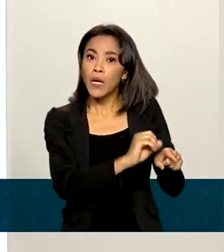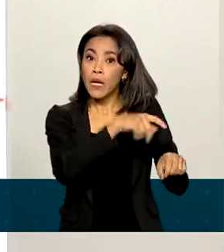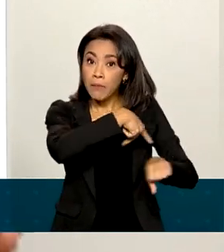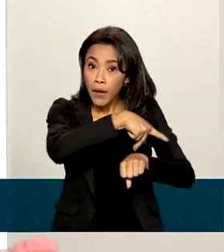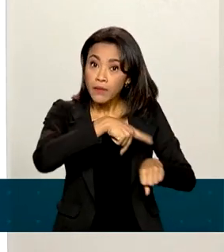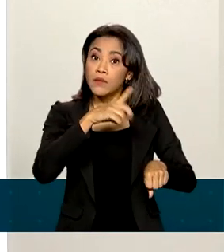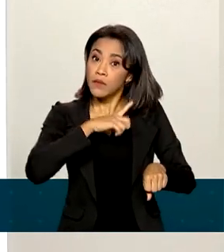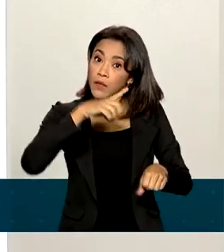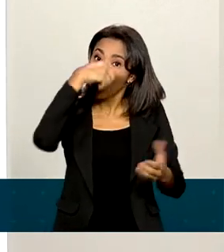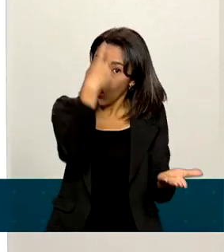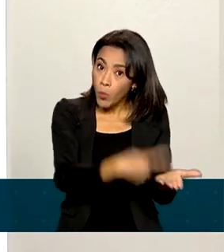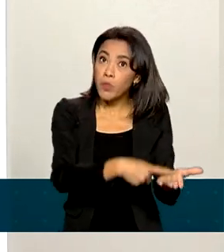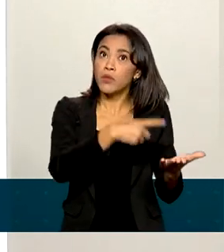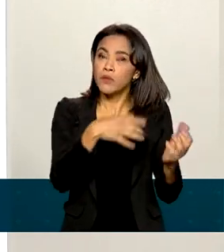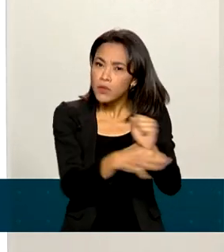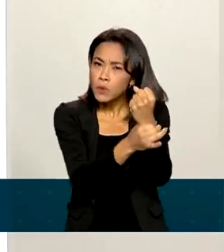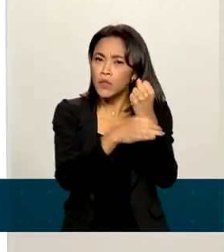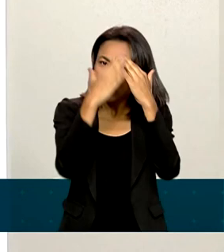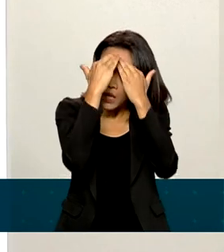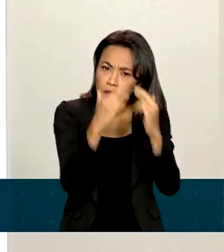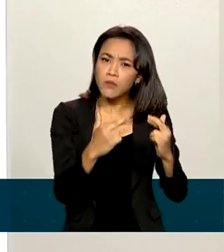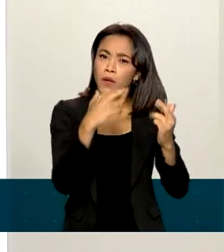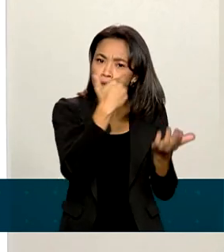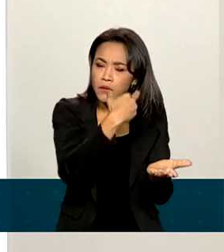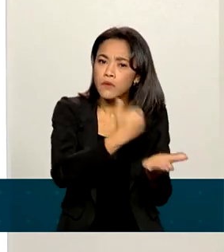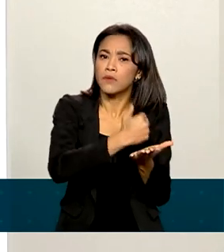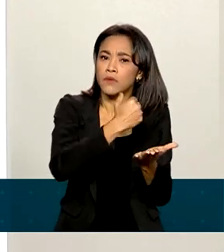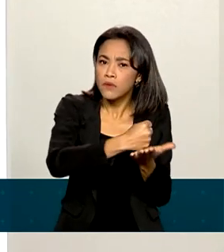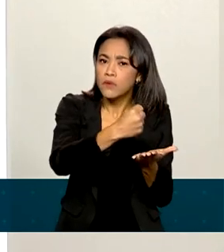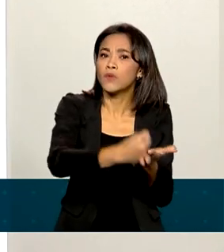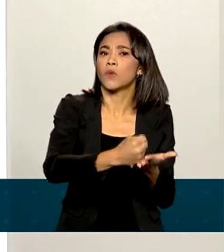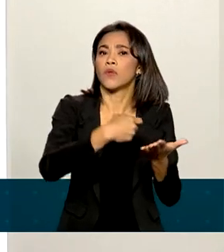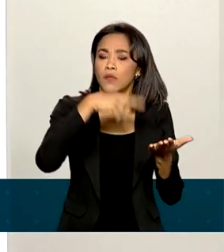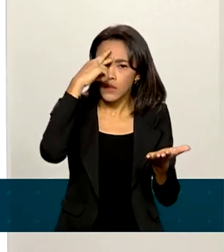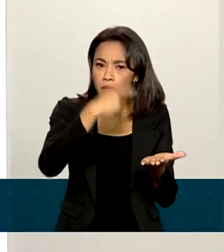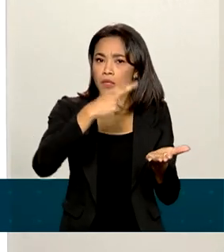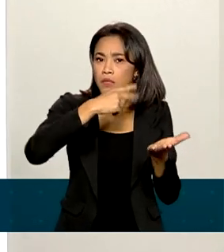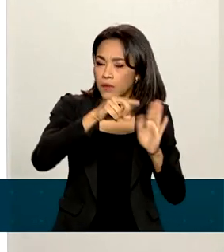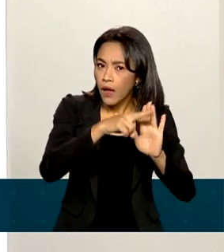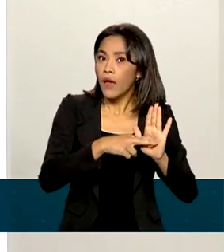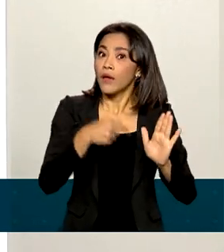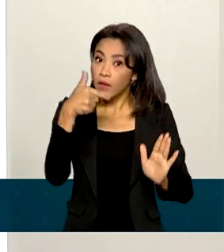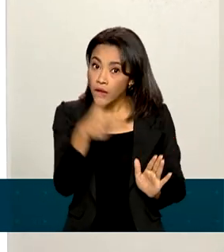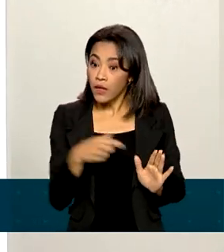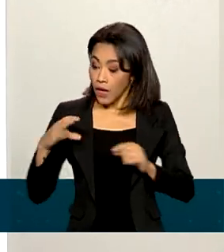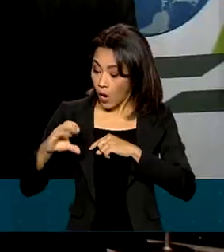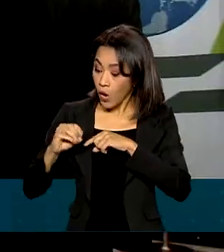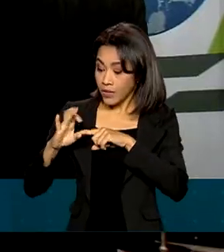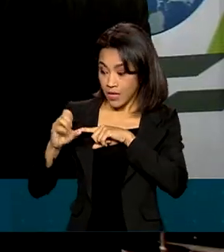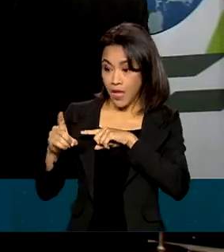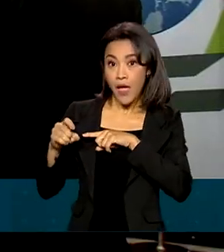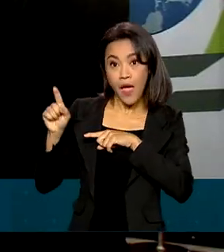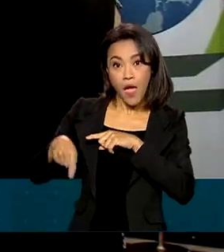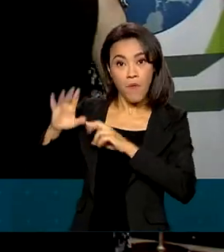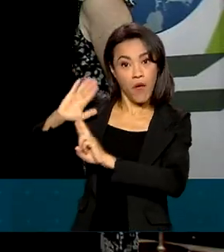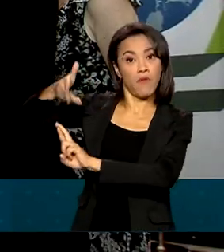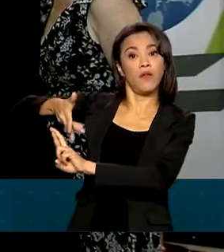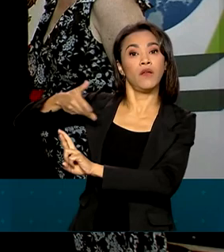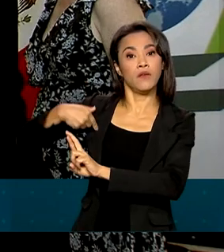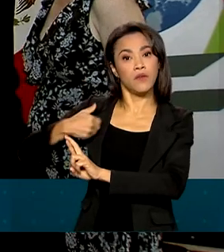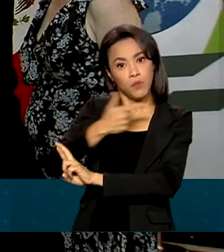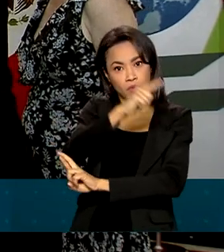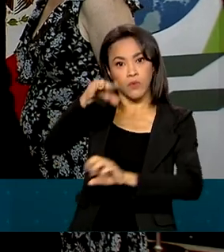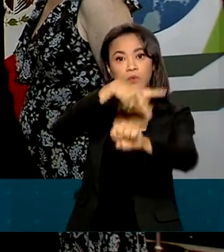que oferece uma segurança jurídica e a OCDE acaba oferecendo essa segurança para muitos investidores. Nesta semana, em